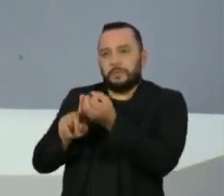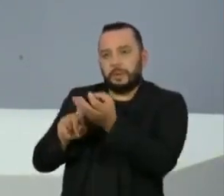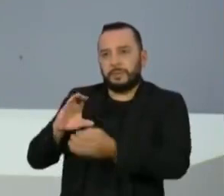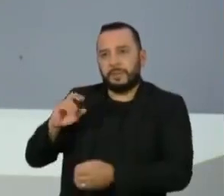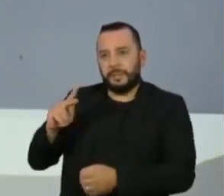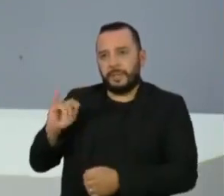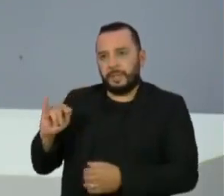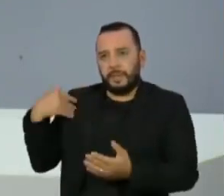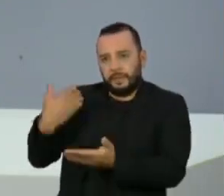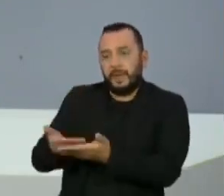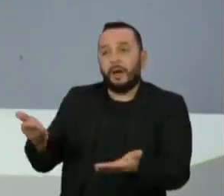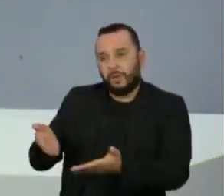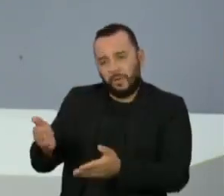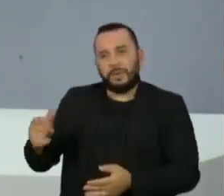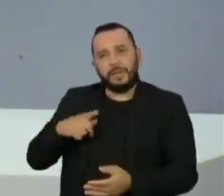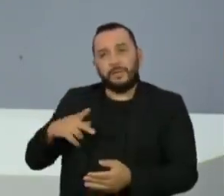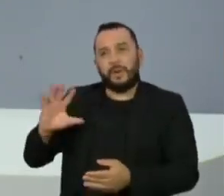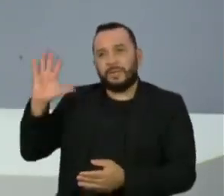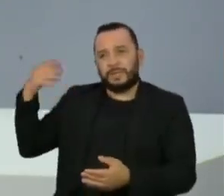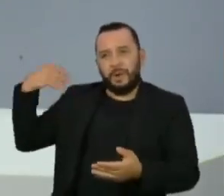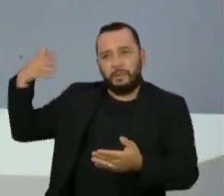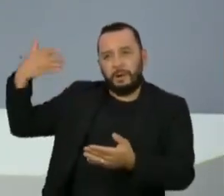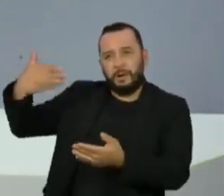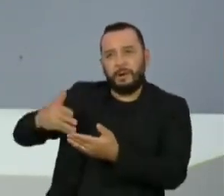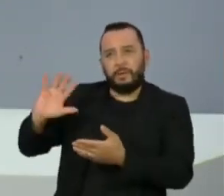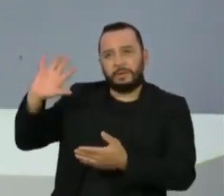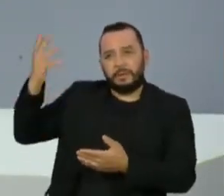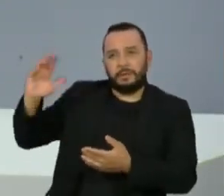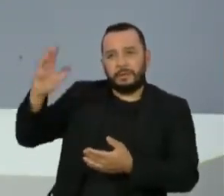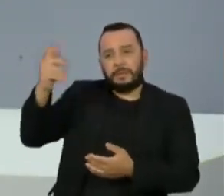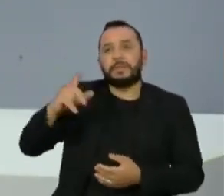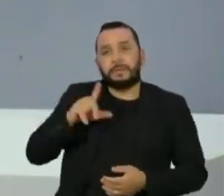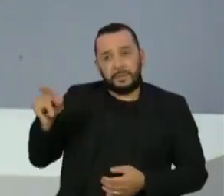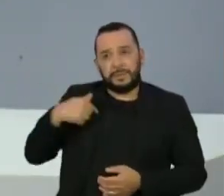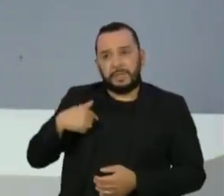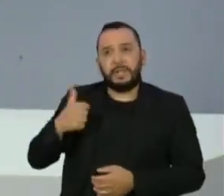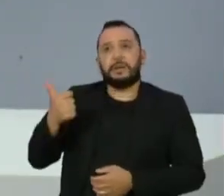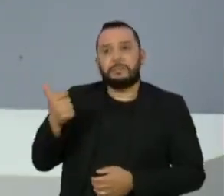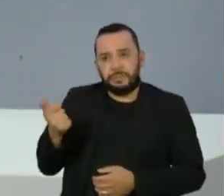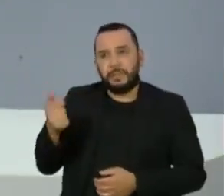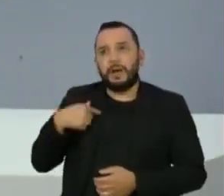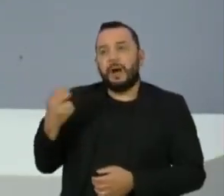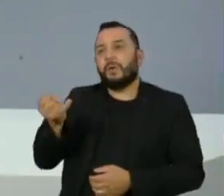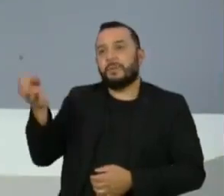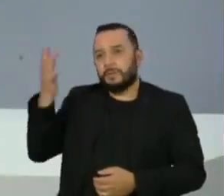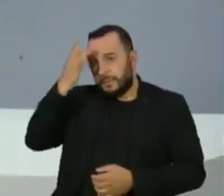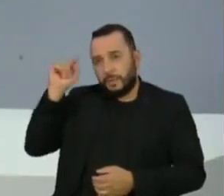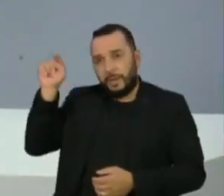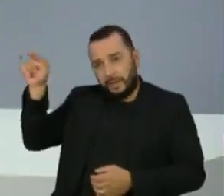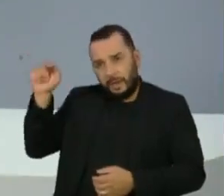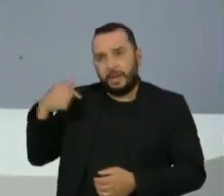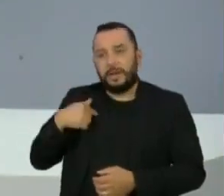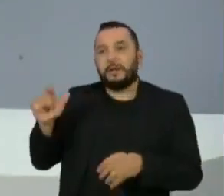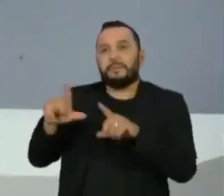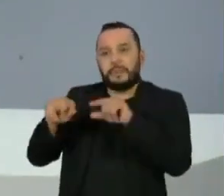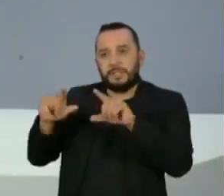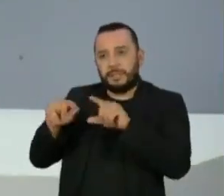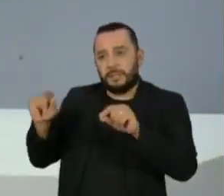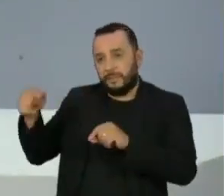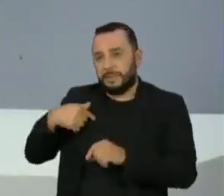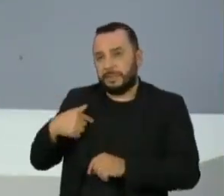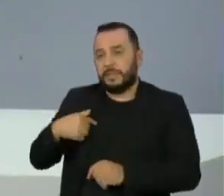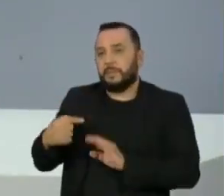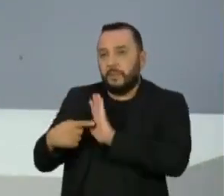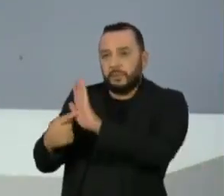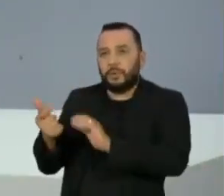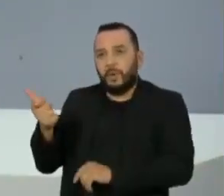aconteceu e muitos boatos rolaram, inclusive de que esse áudio teria sido tocado pelo senhor a alguns parlamentares em Brasília, o senhor teria mostrado esse áudio sem repassar.